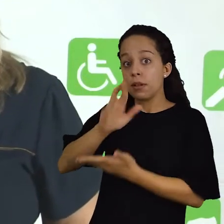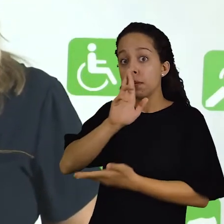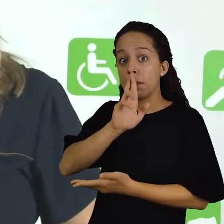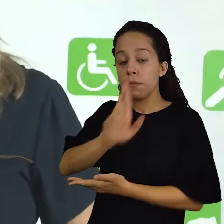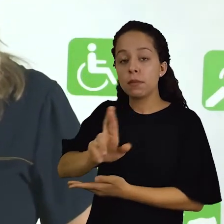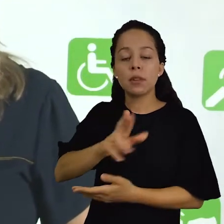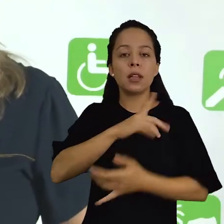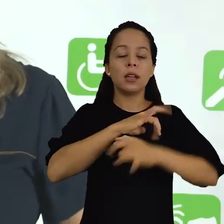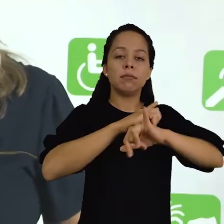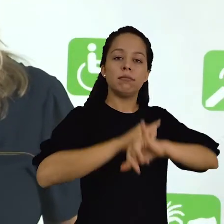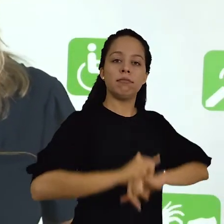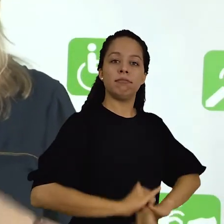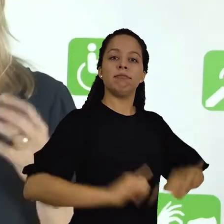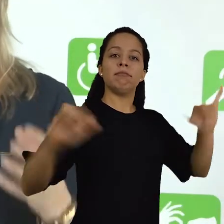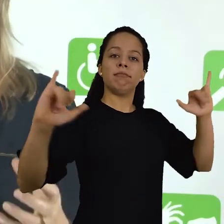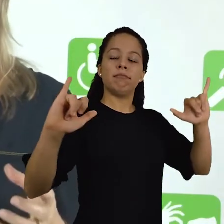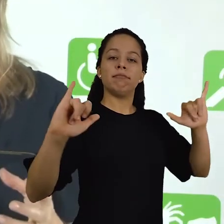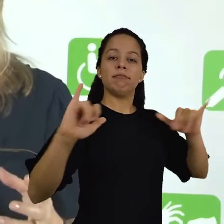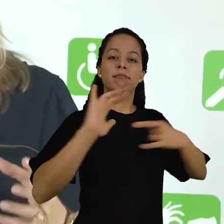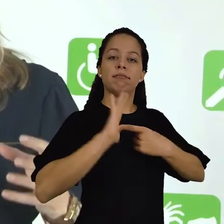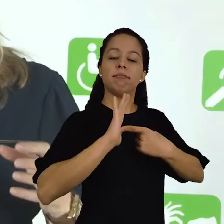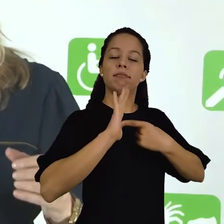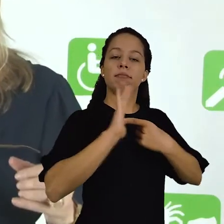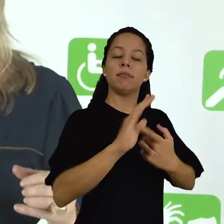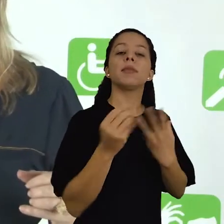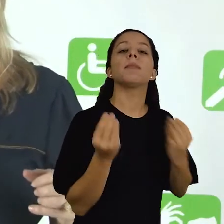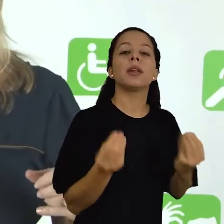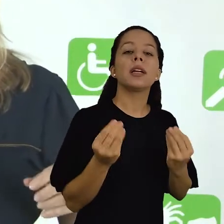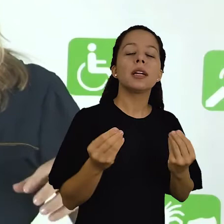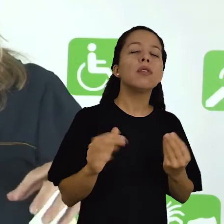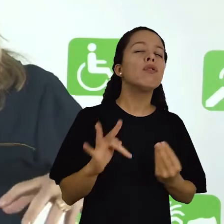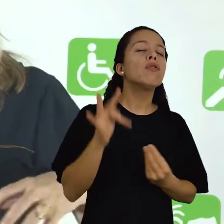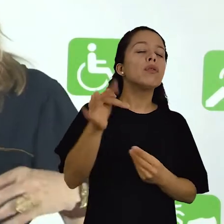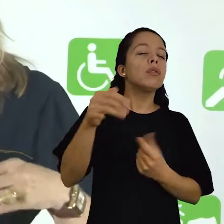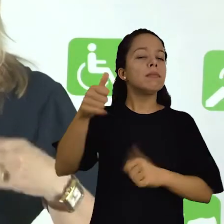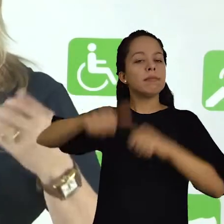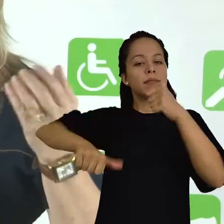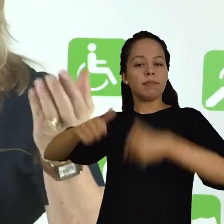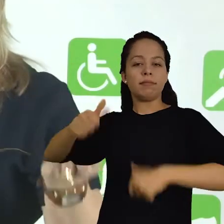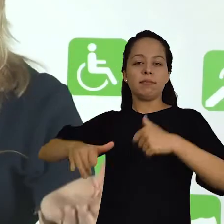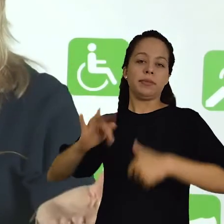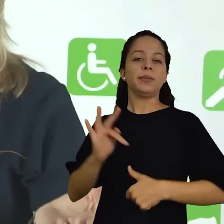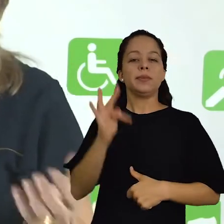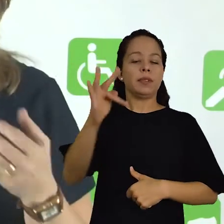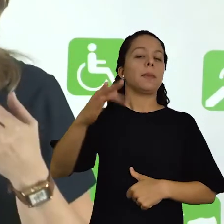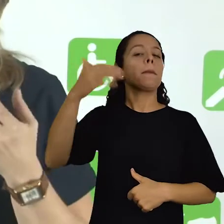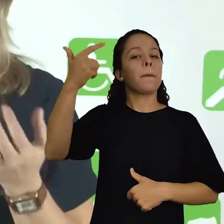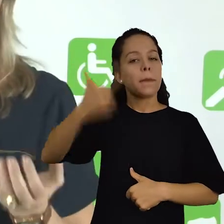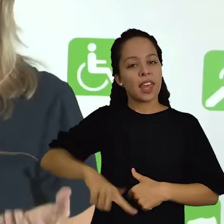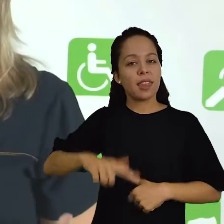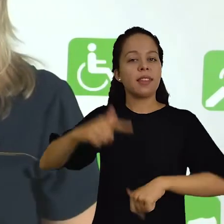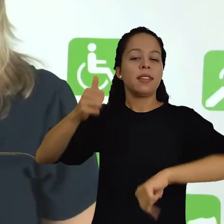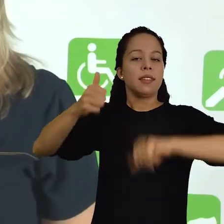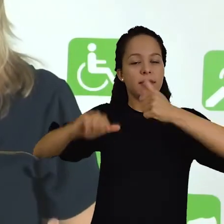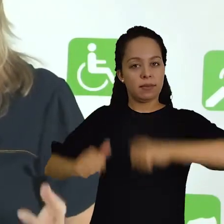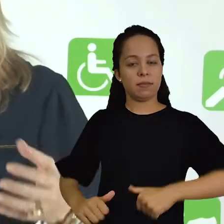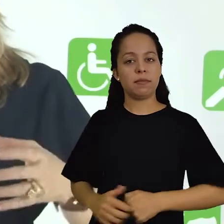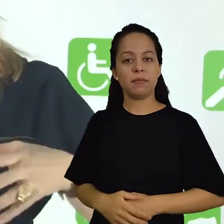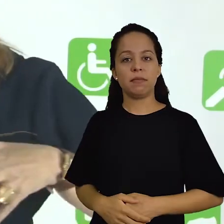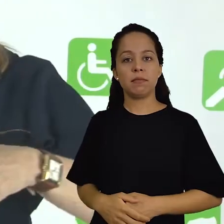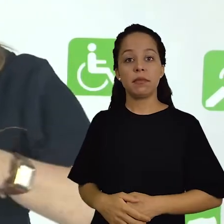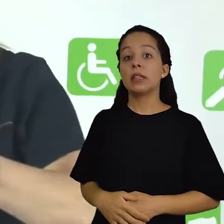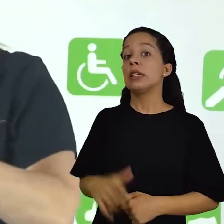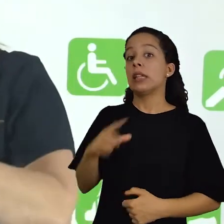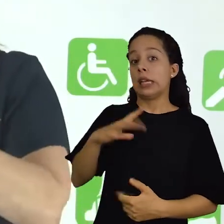tipo de pesquisa elas são projetadas para uma análise posterior levando-se em consideração